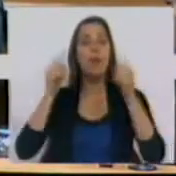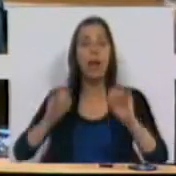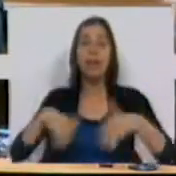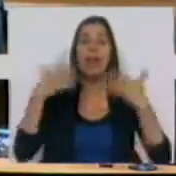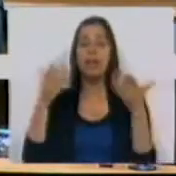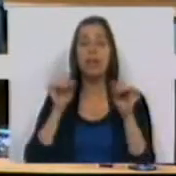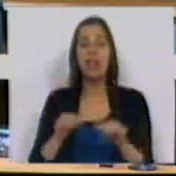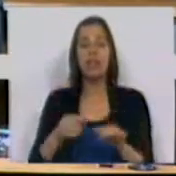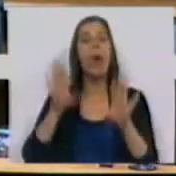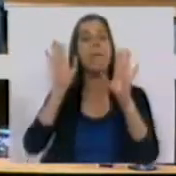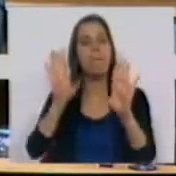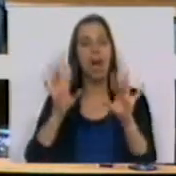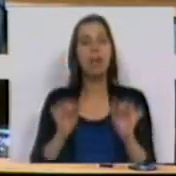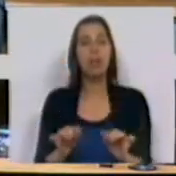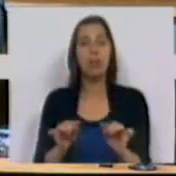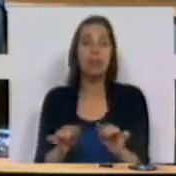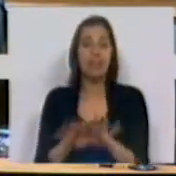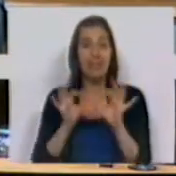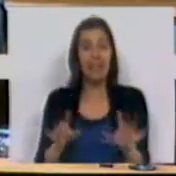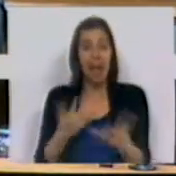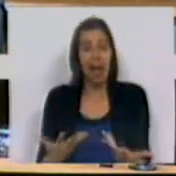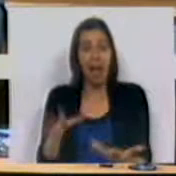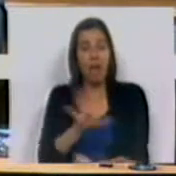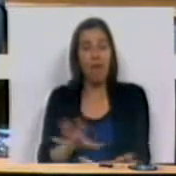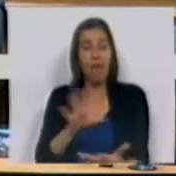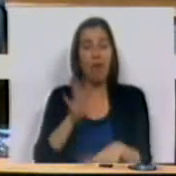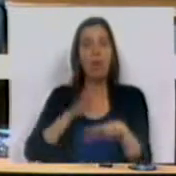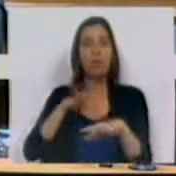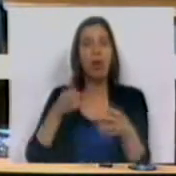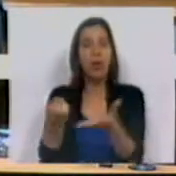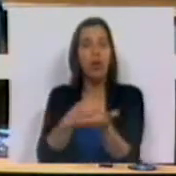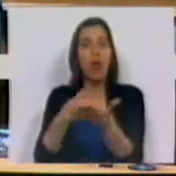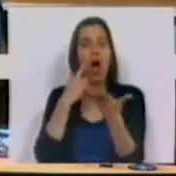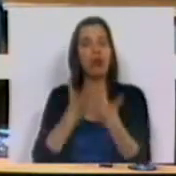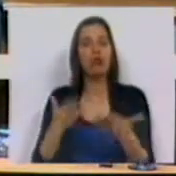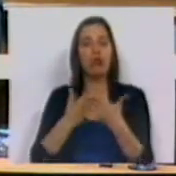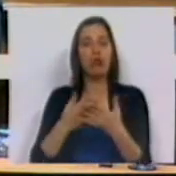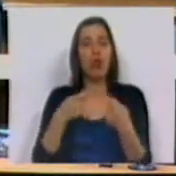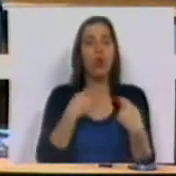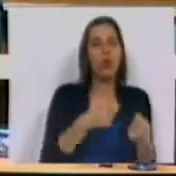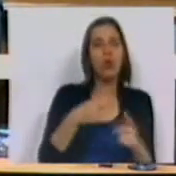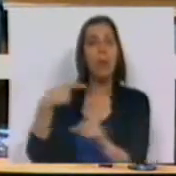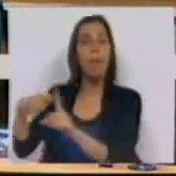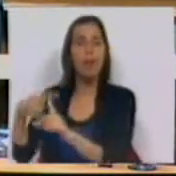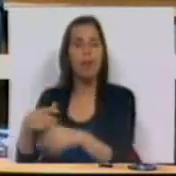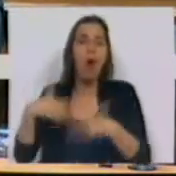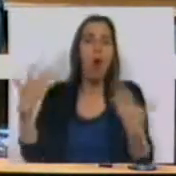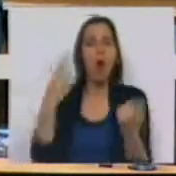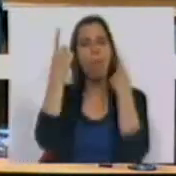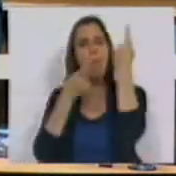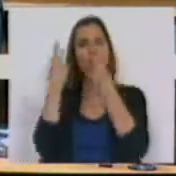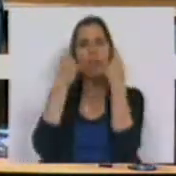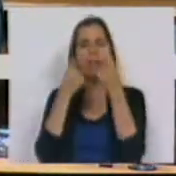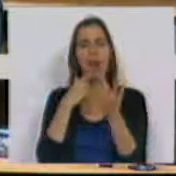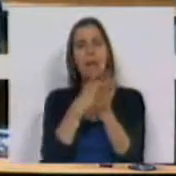iniciativa. Mas tal como está, e em face da ausência de estudos de custo-benefício ou de uma ponderação